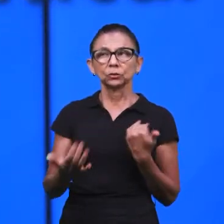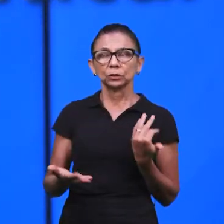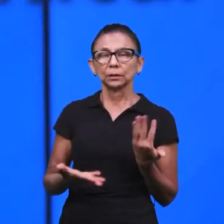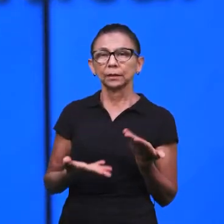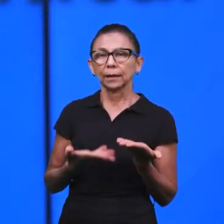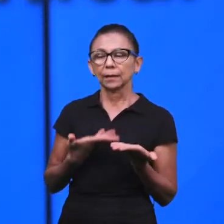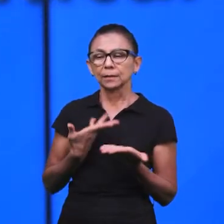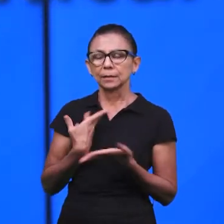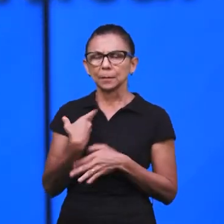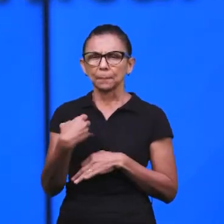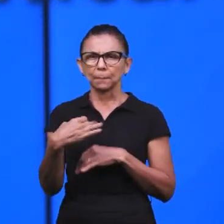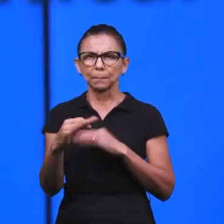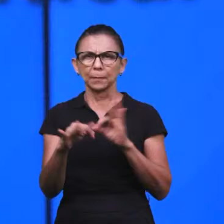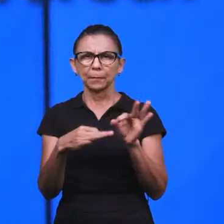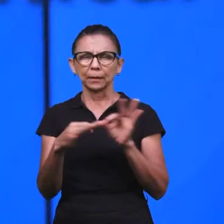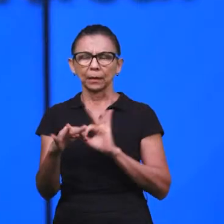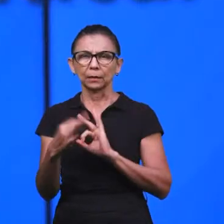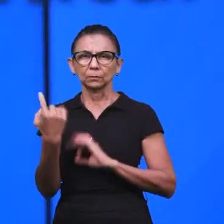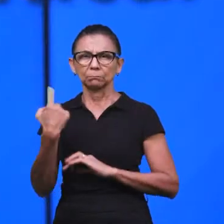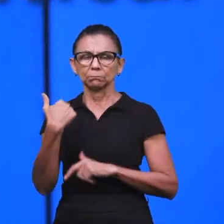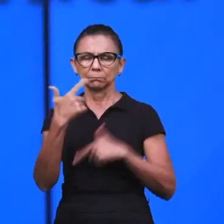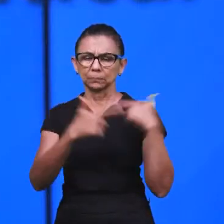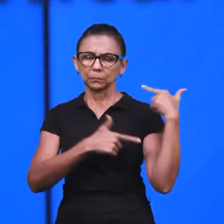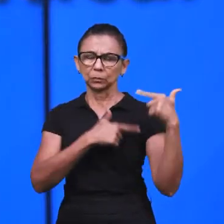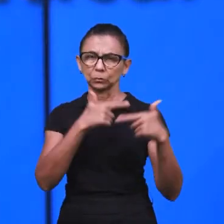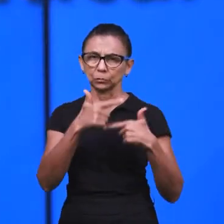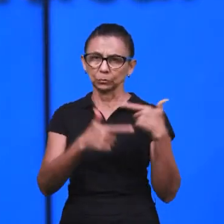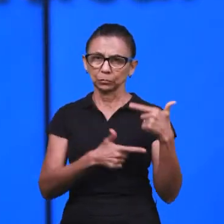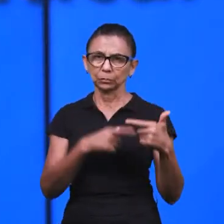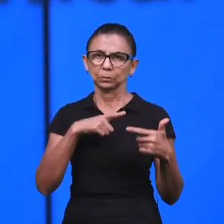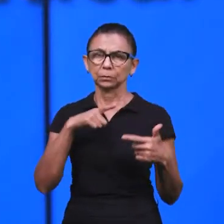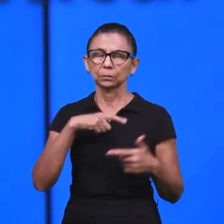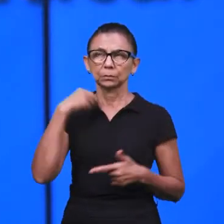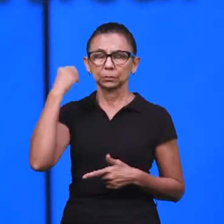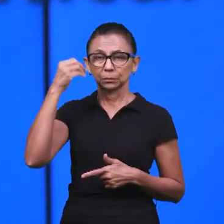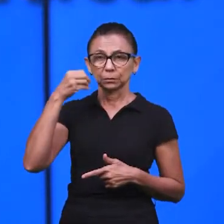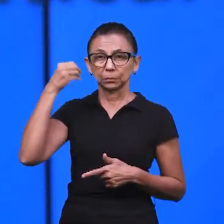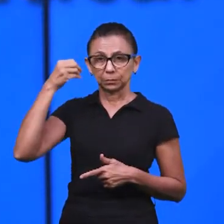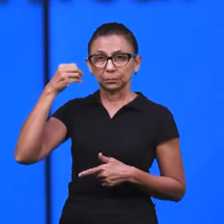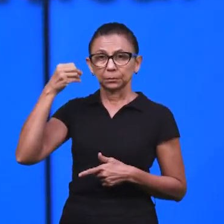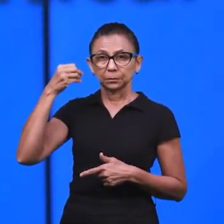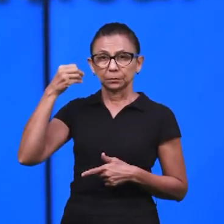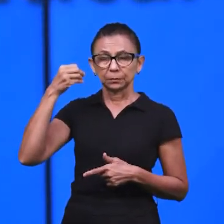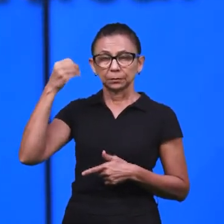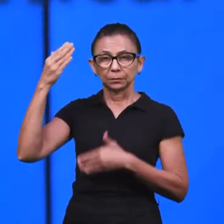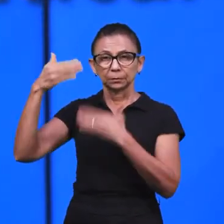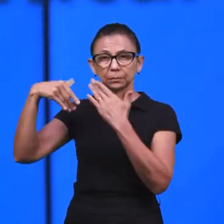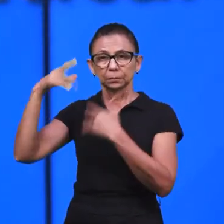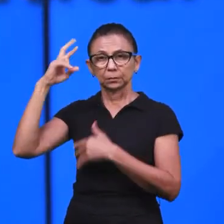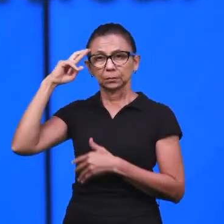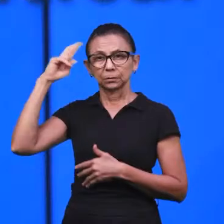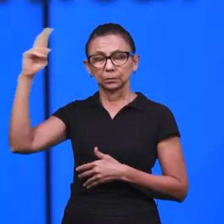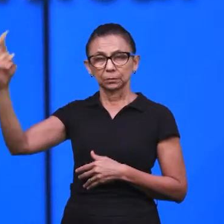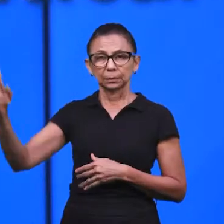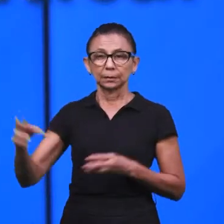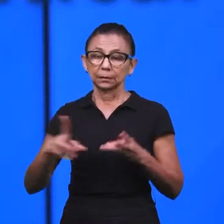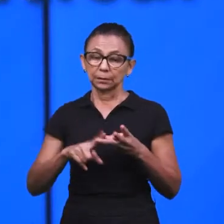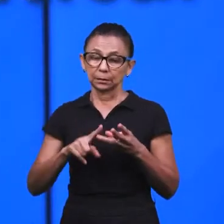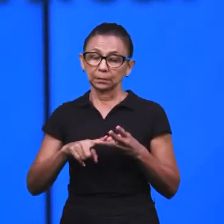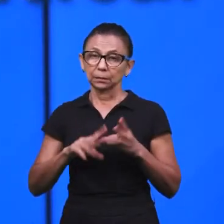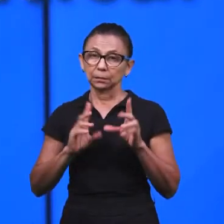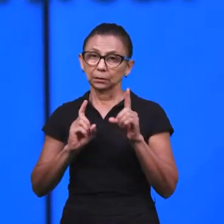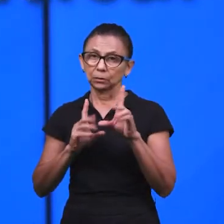do adestramento dele, ele é preparado mesmo para a batalha, ele tem experiência com o Senhor, e ele não se